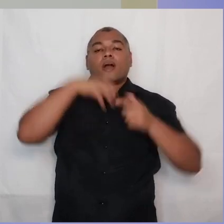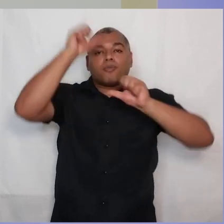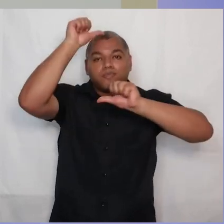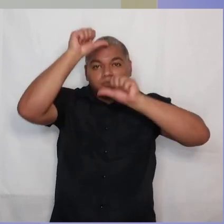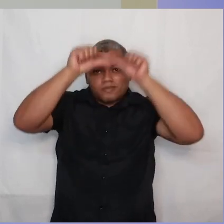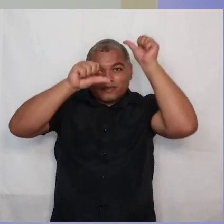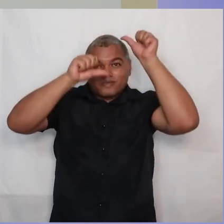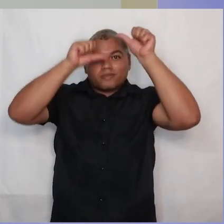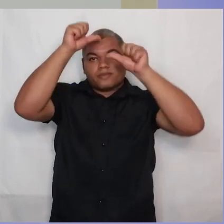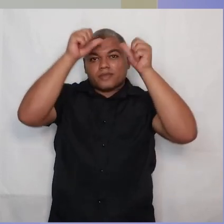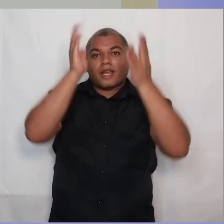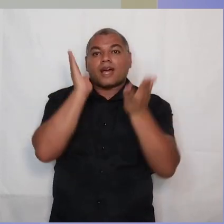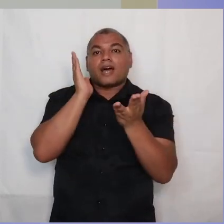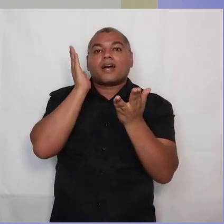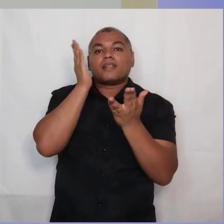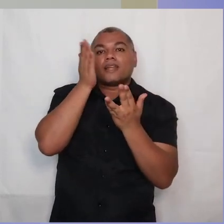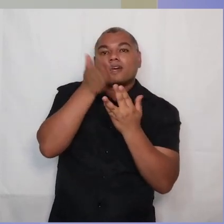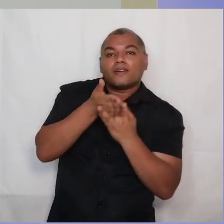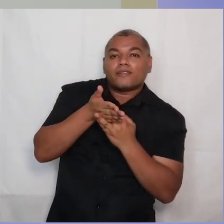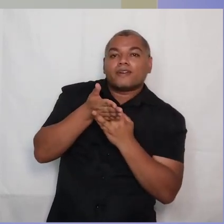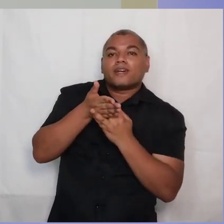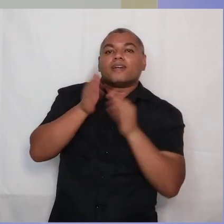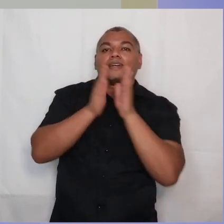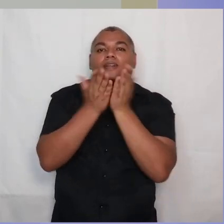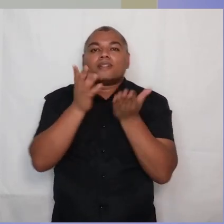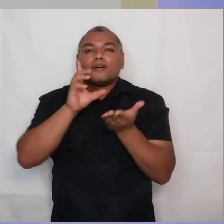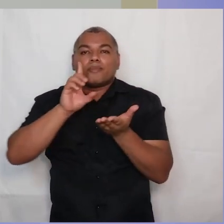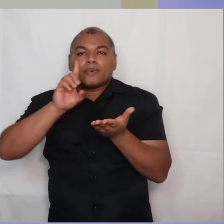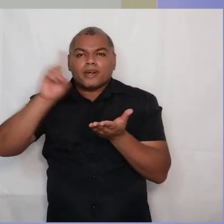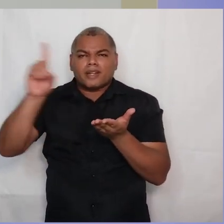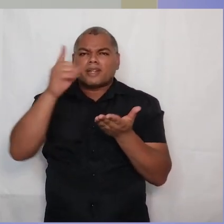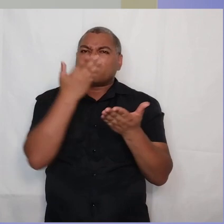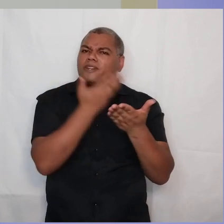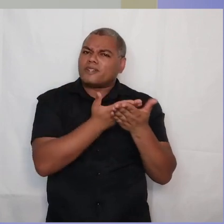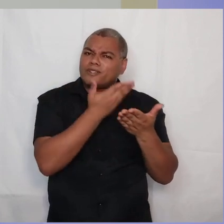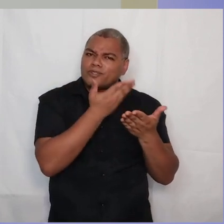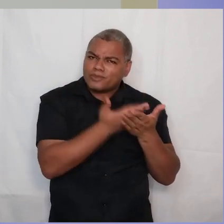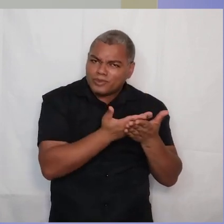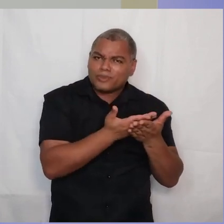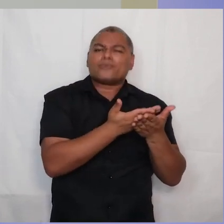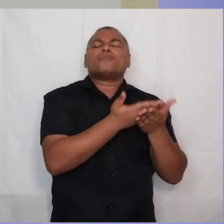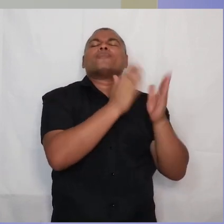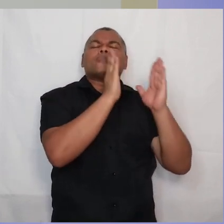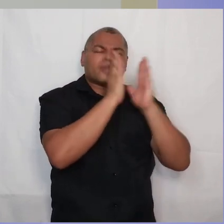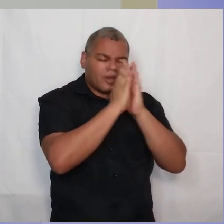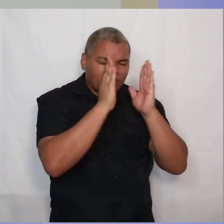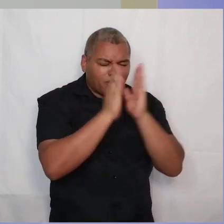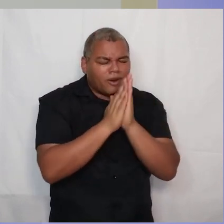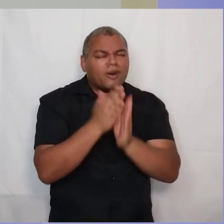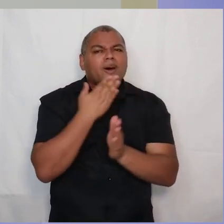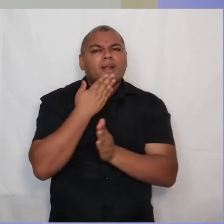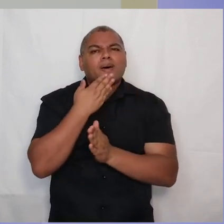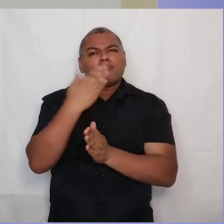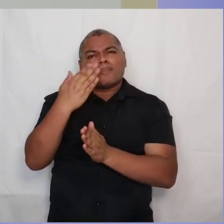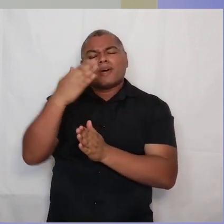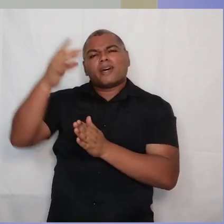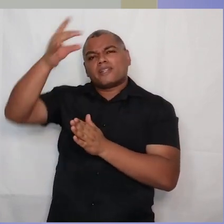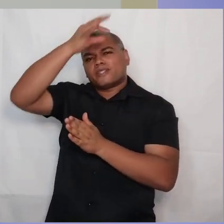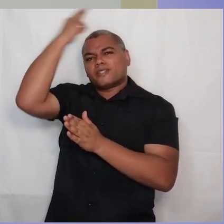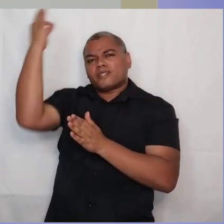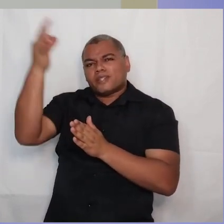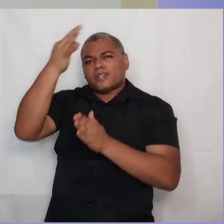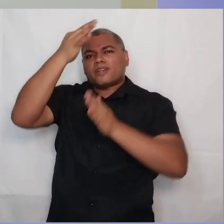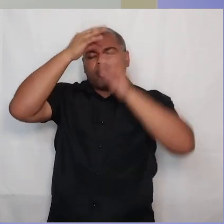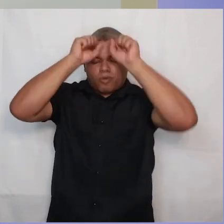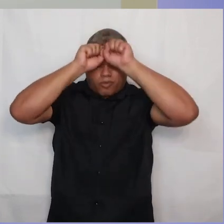Você estuda a palavra, você lê a palavra, você, em oração, pede que o Espírito Santo te ilumine para